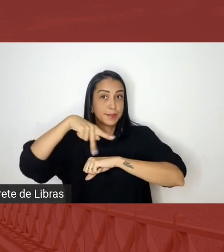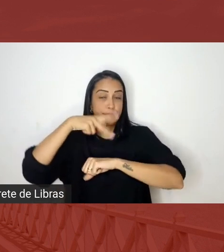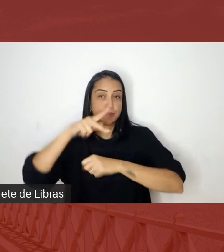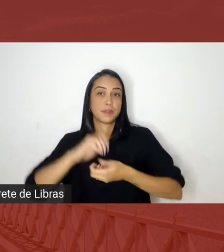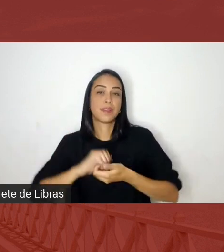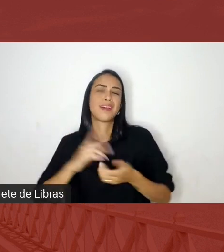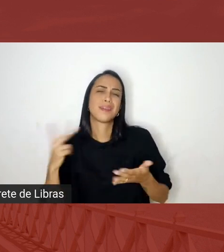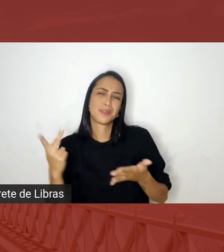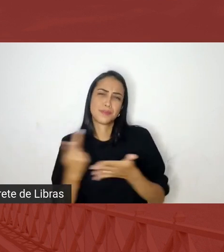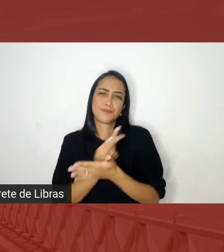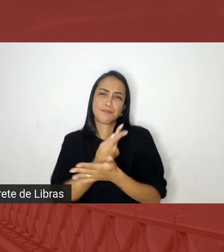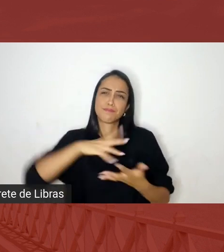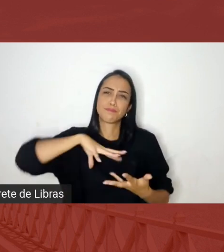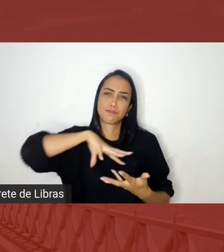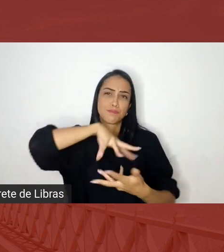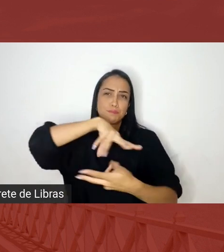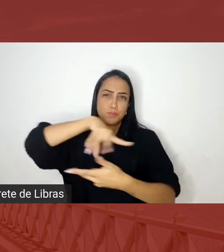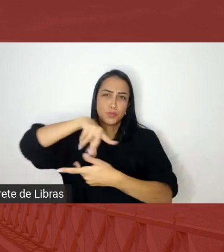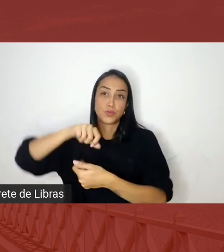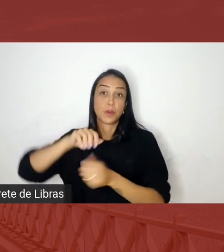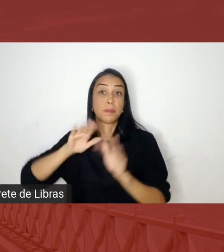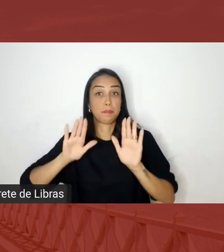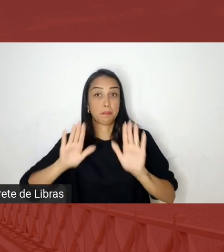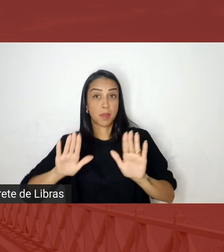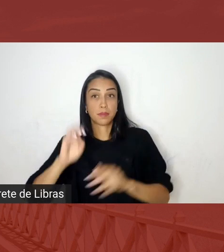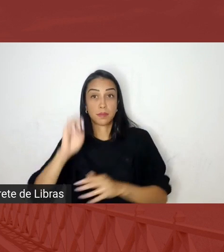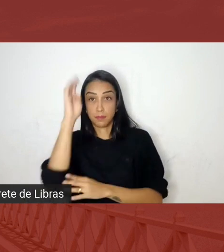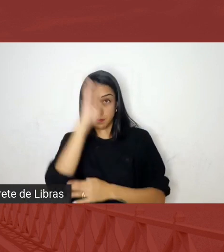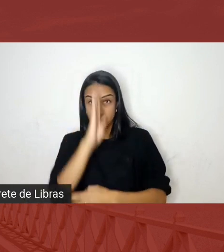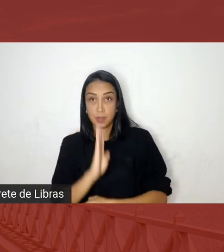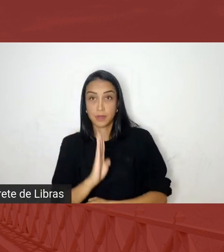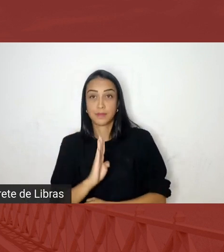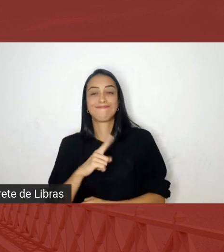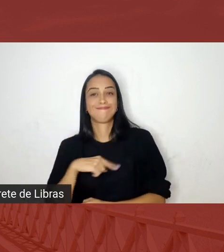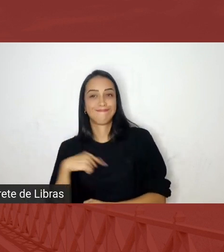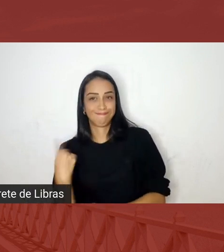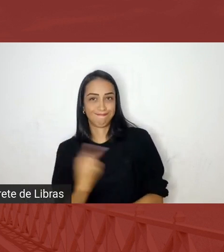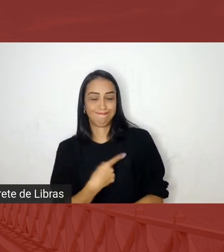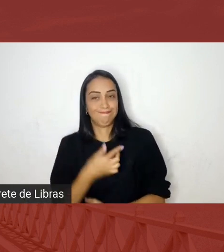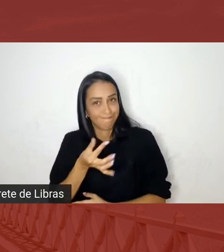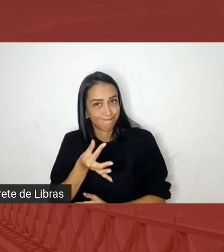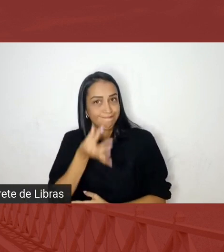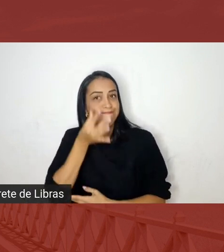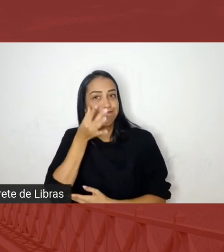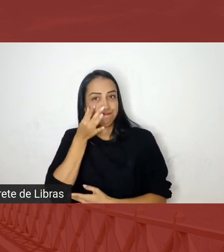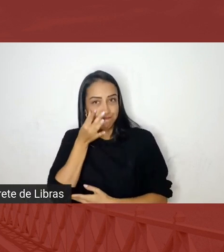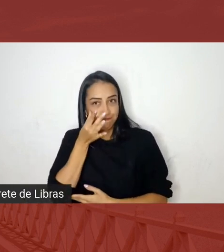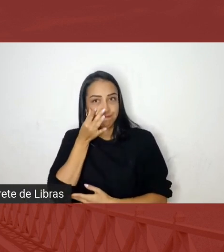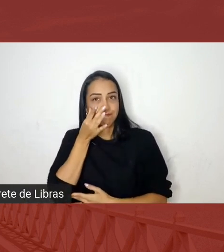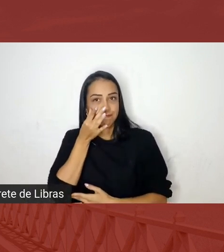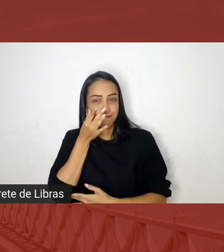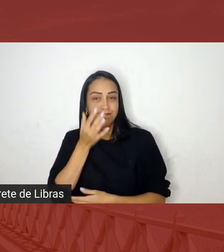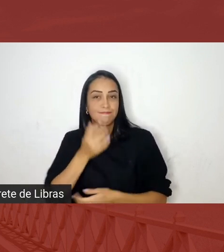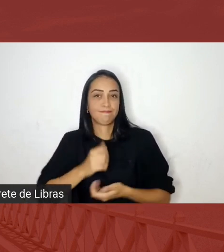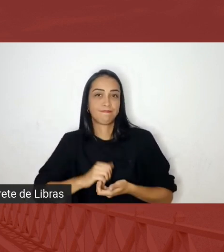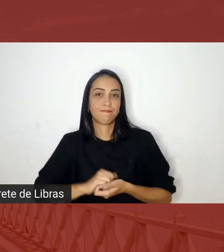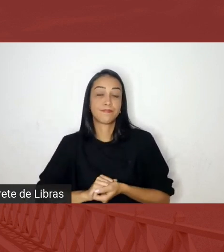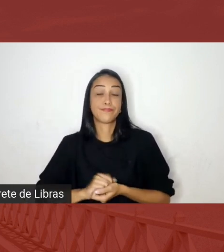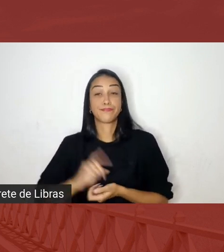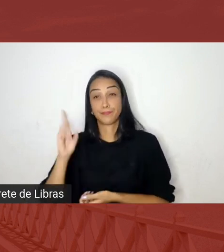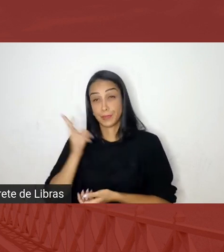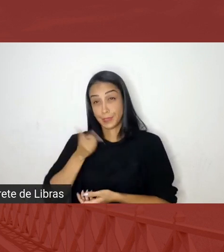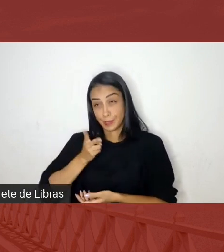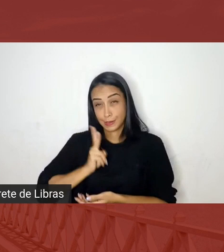no mundo mas no Brasil nós estamos presenciando isso com uma certa constância